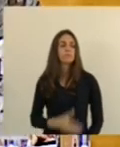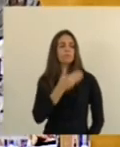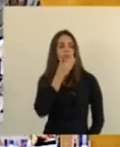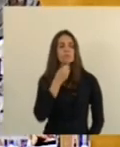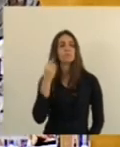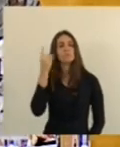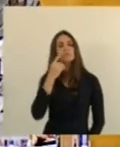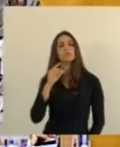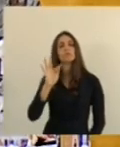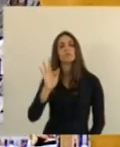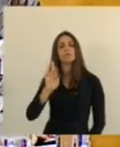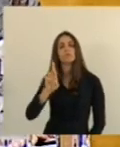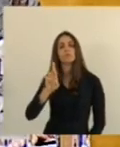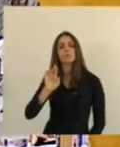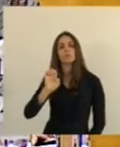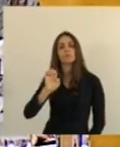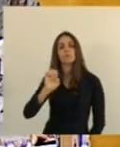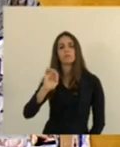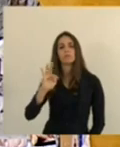Freitas,